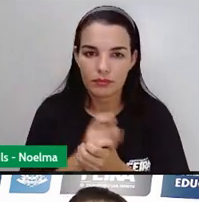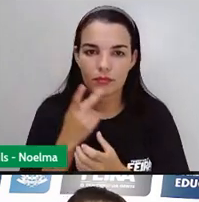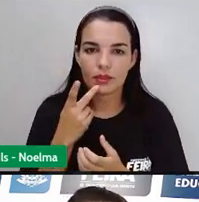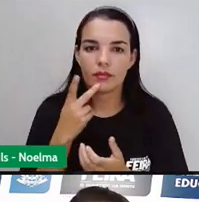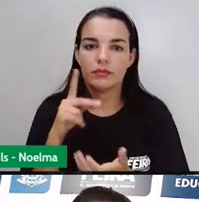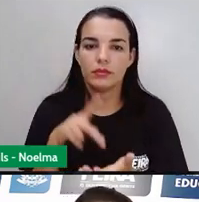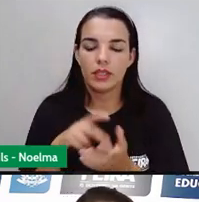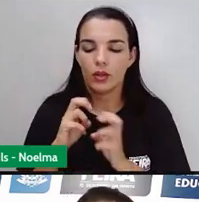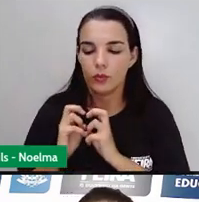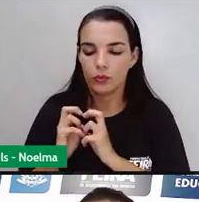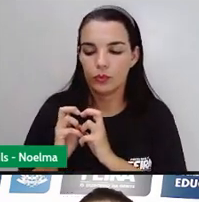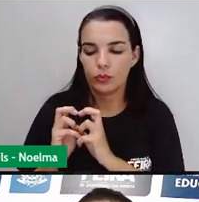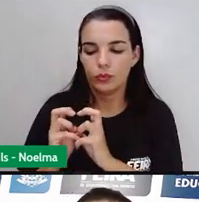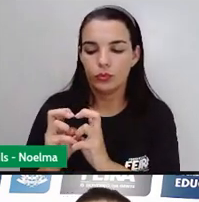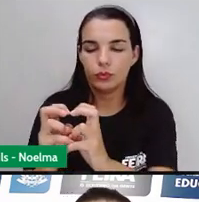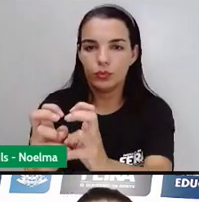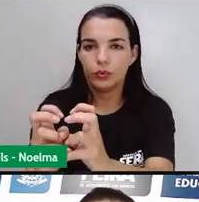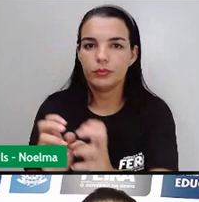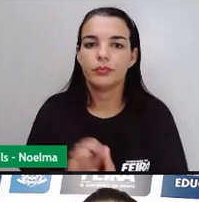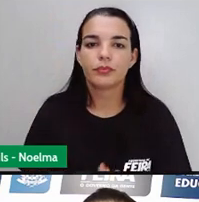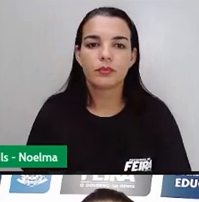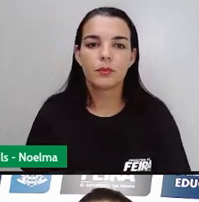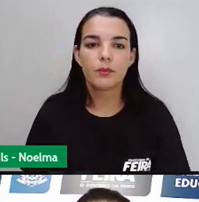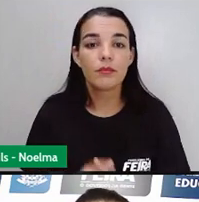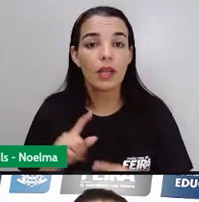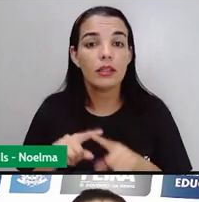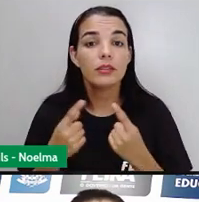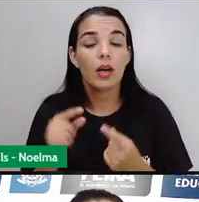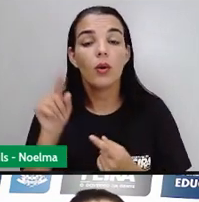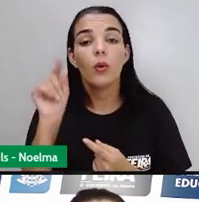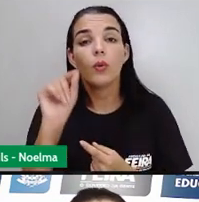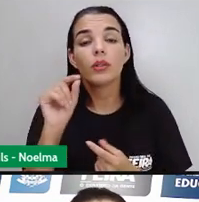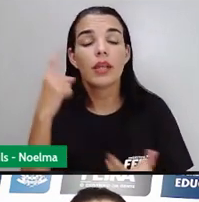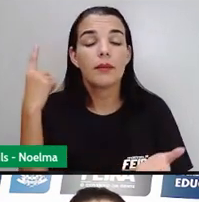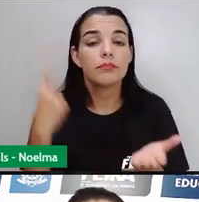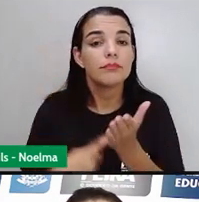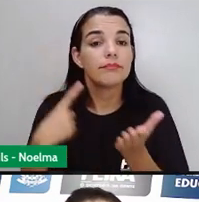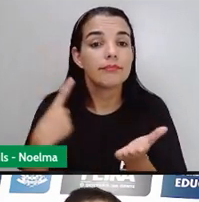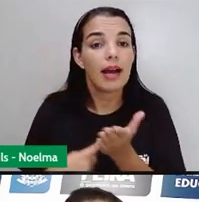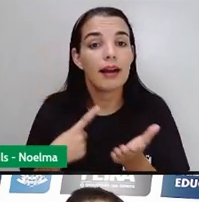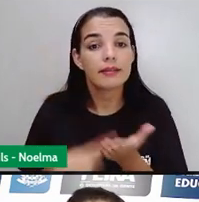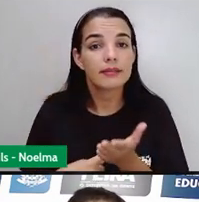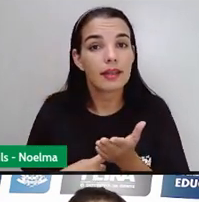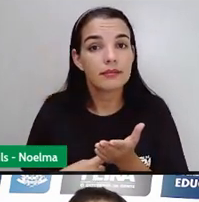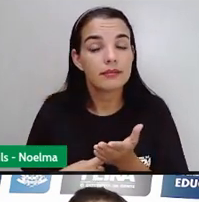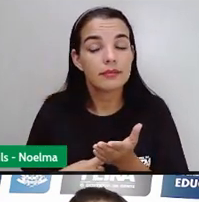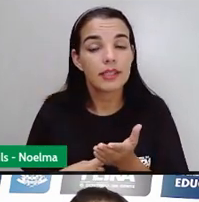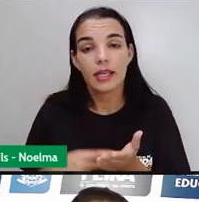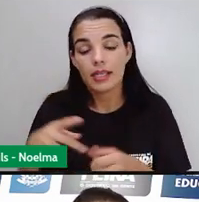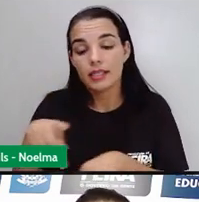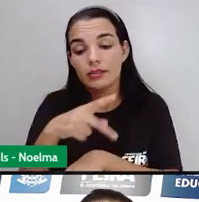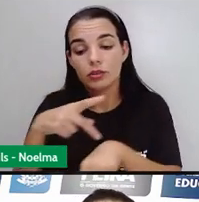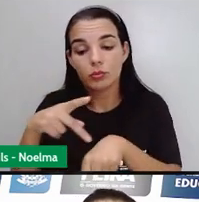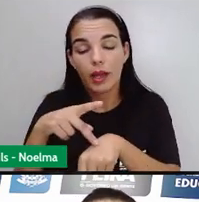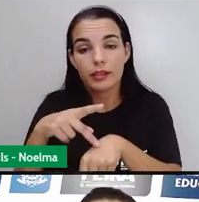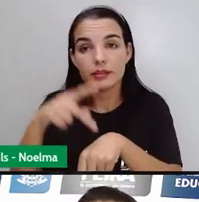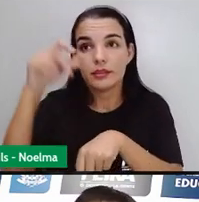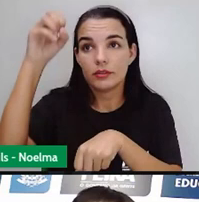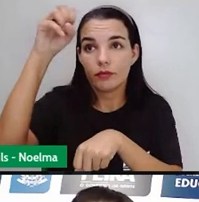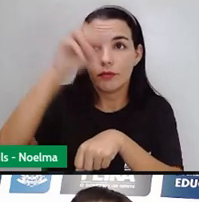ferrovias, né? E o que que marca aí essa imigração no Brasil?